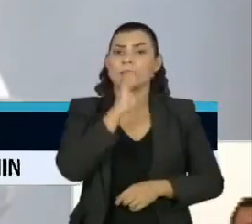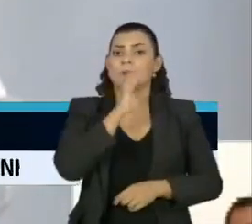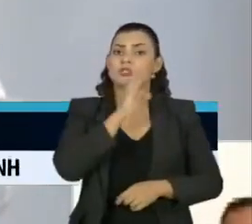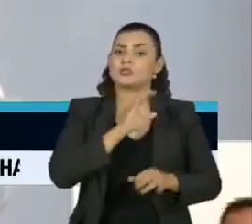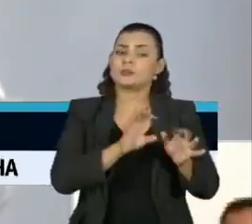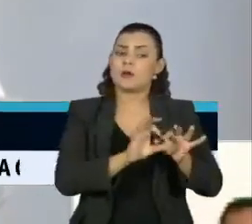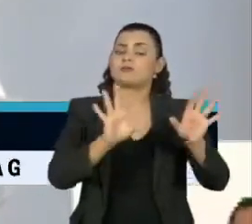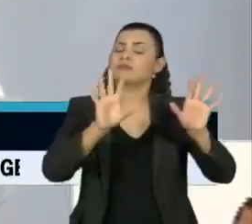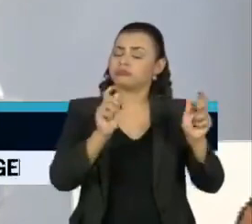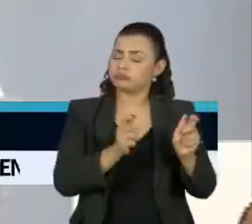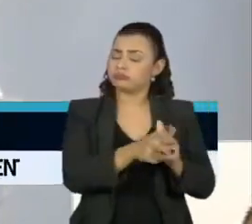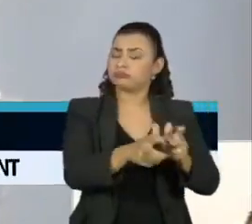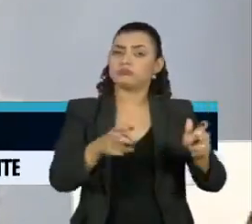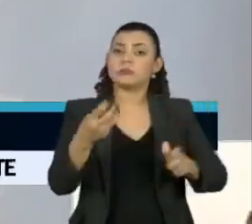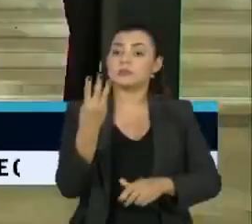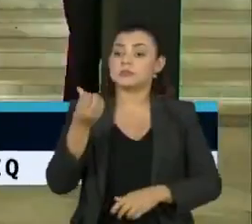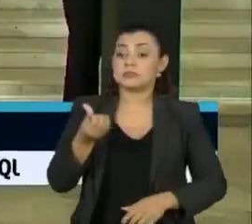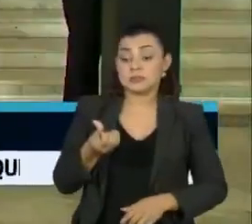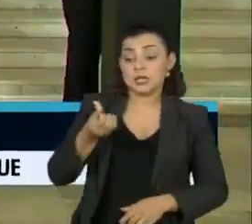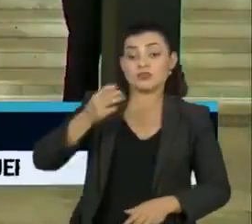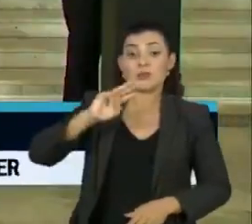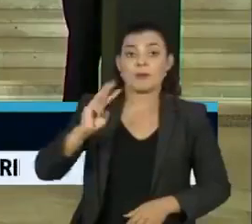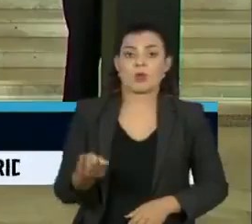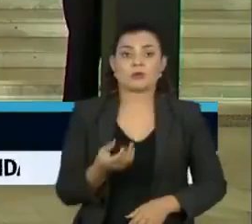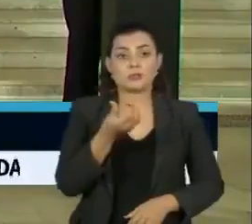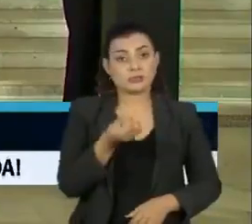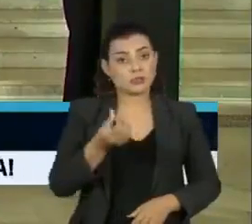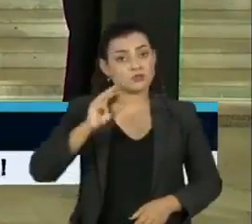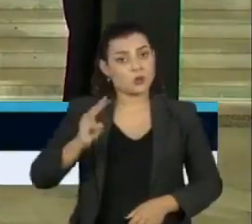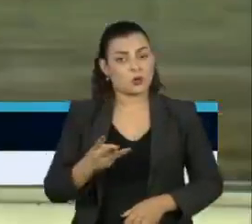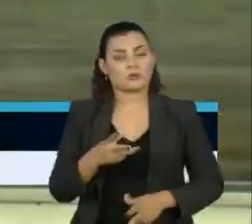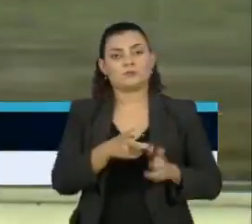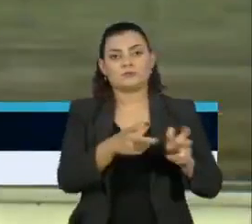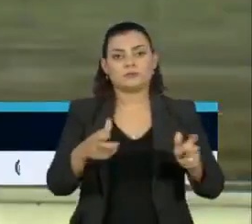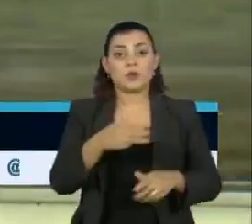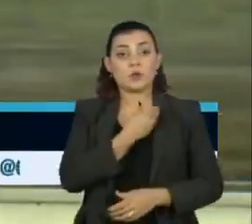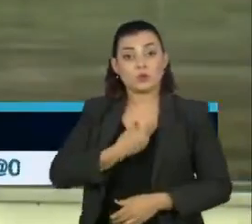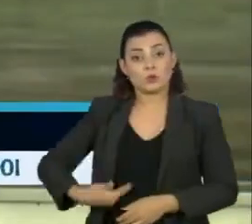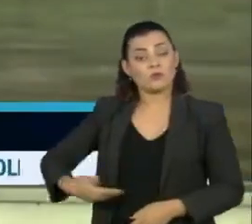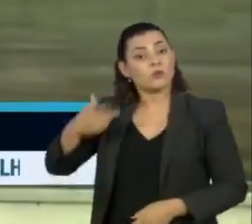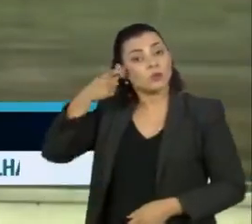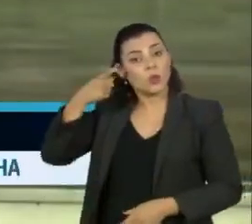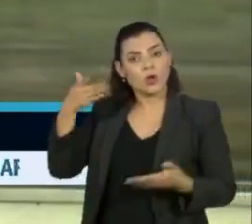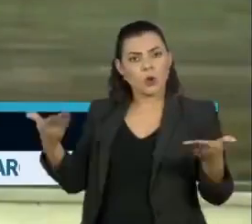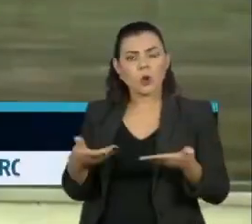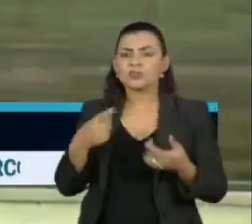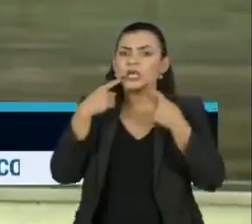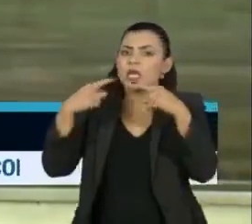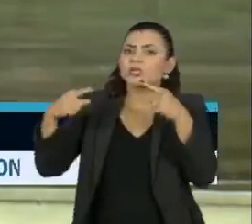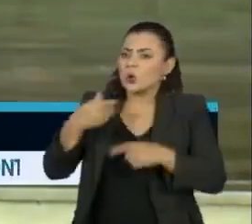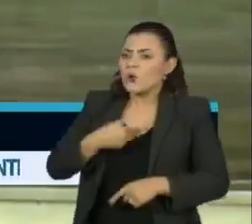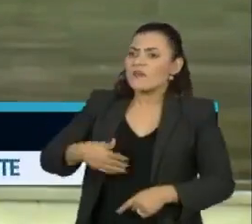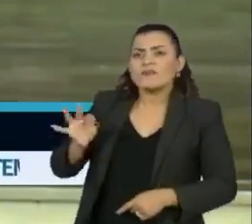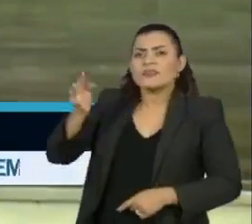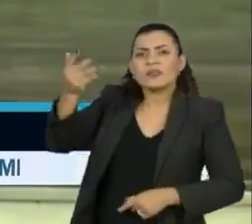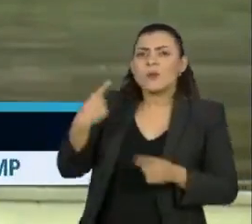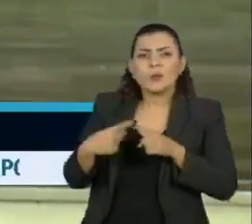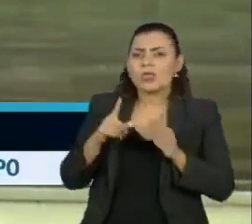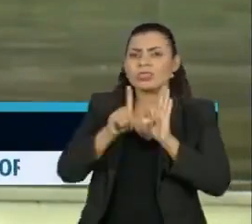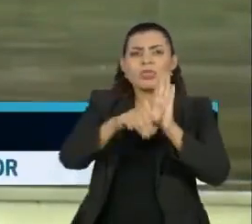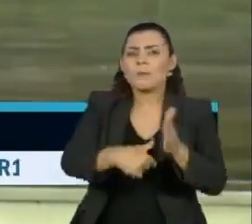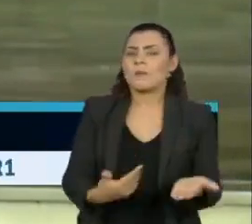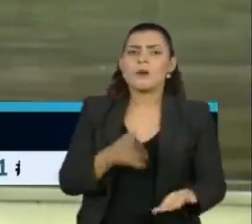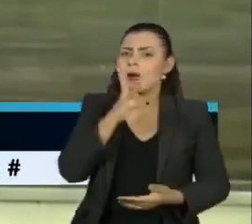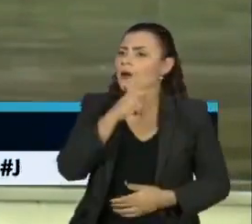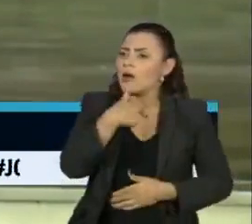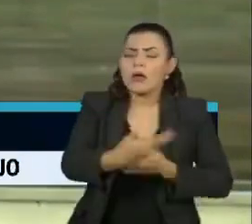emergencial, as 6 milhões de doses. Hoje, o governador de São Paulo, João Dória, criticou a demora do governo federal no estabelecimento de uma